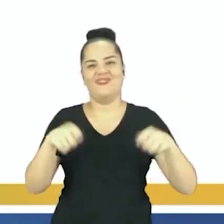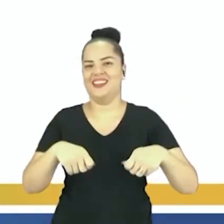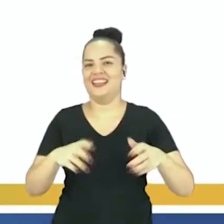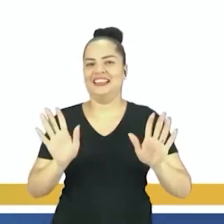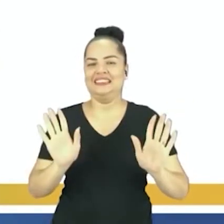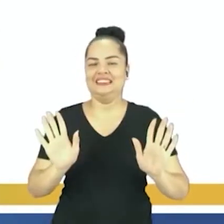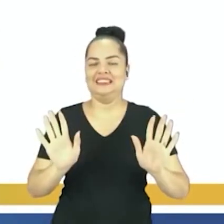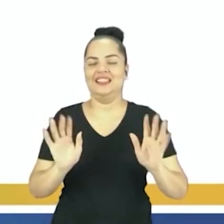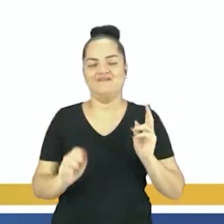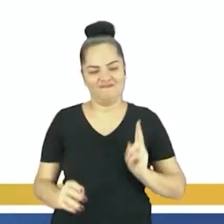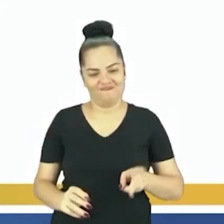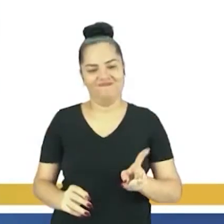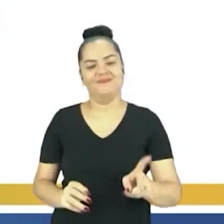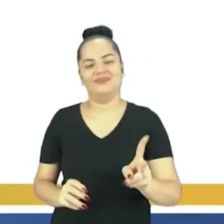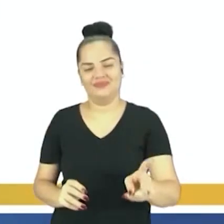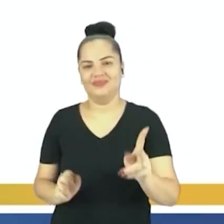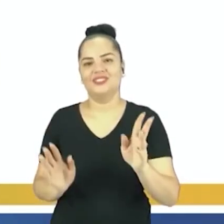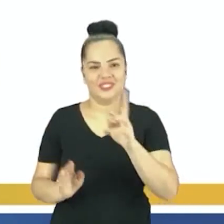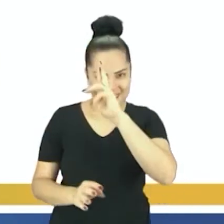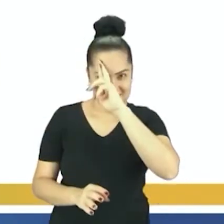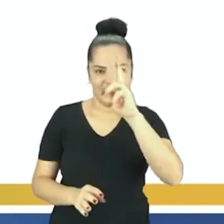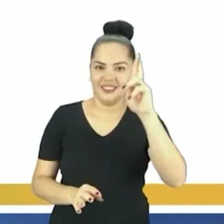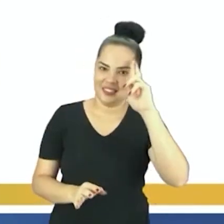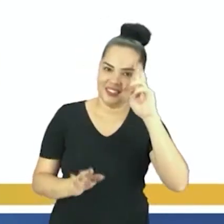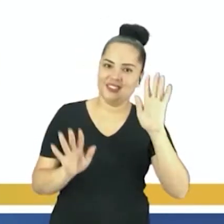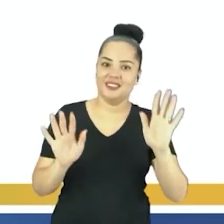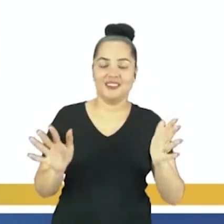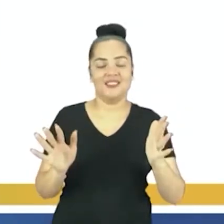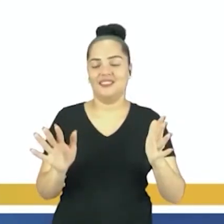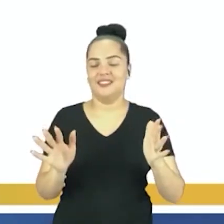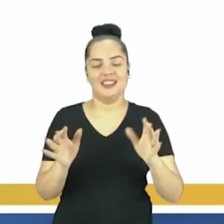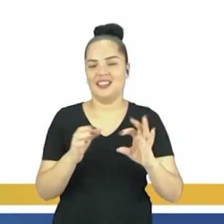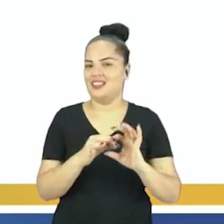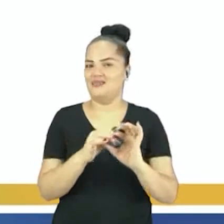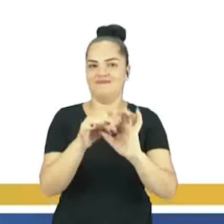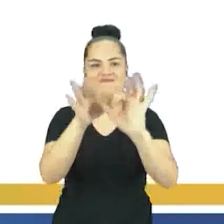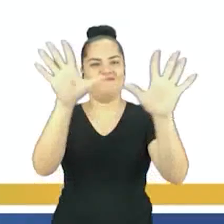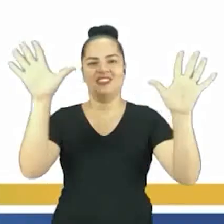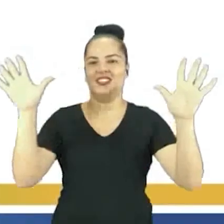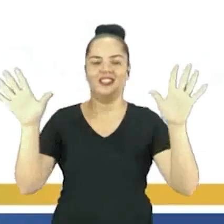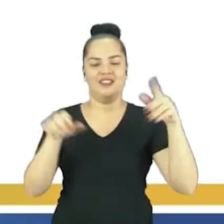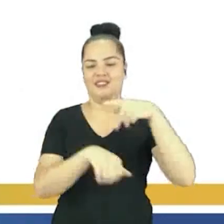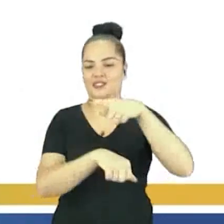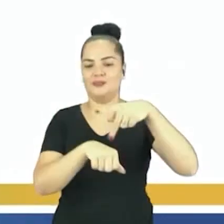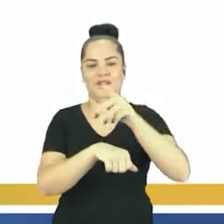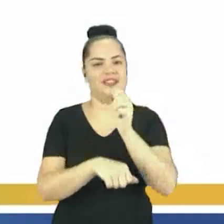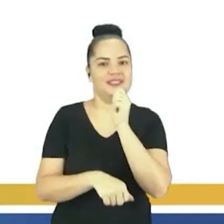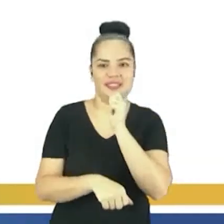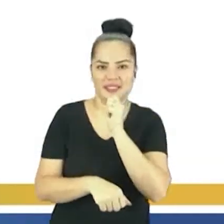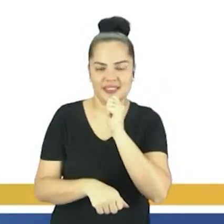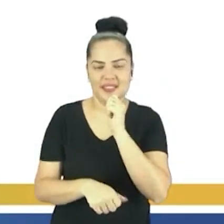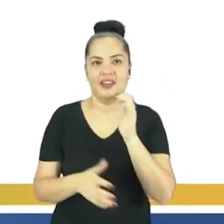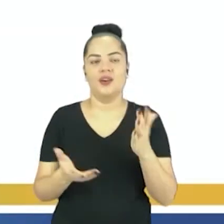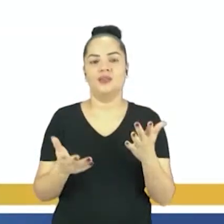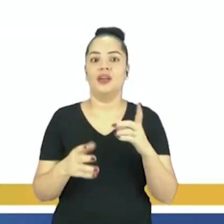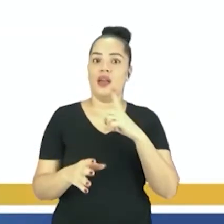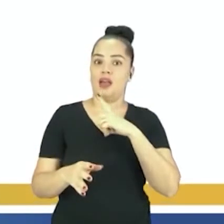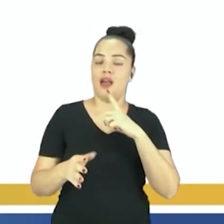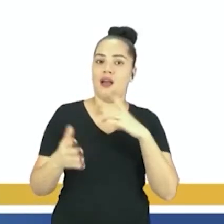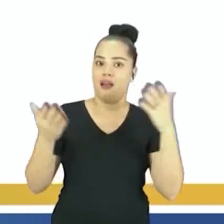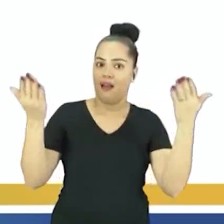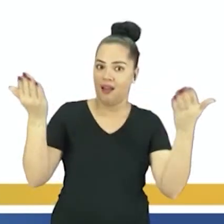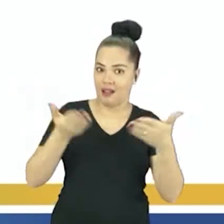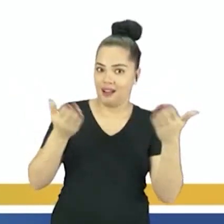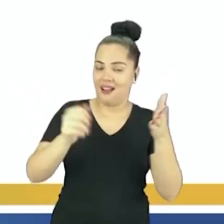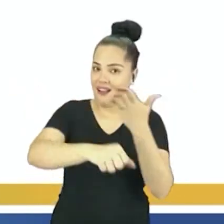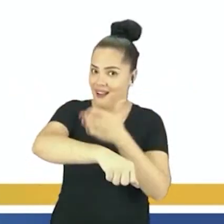condição histórica, que foi submetida a eles, e que até hoje não se libertaram. E aí, entrando no nosso exercitando, presta